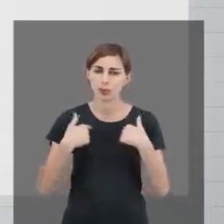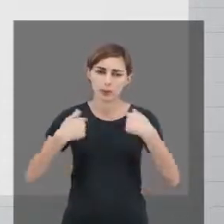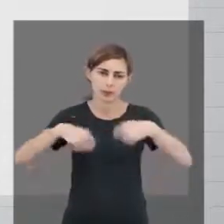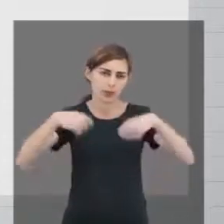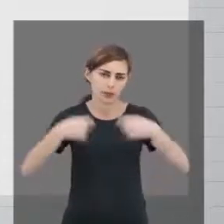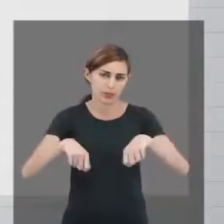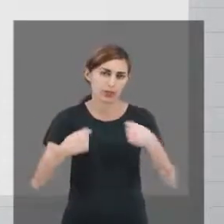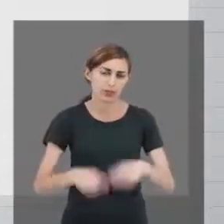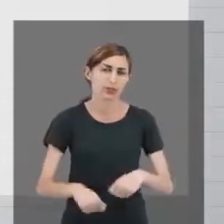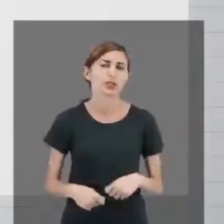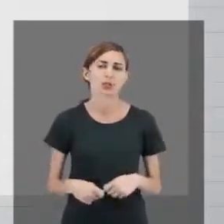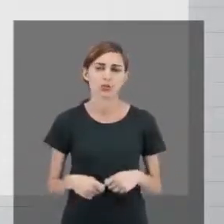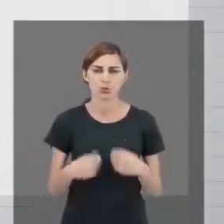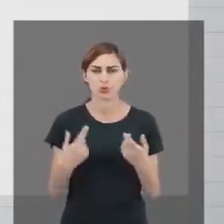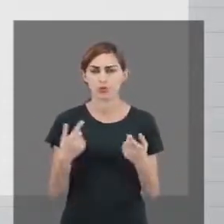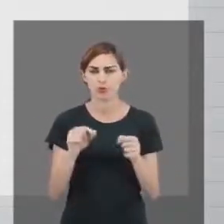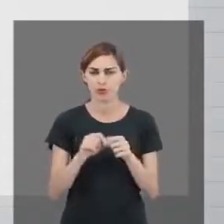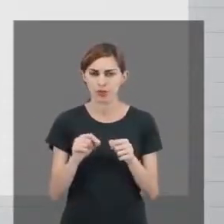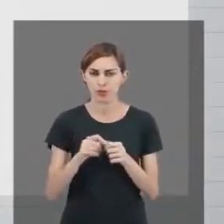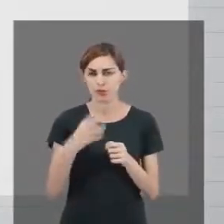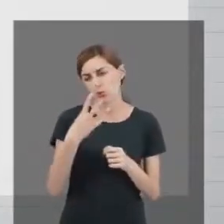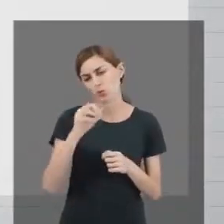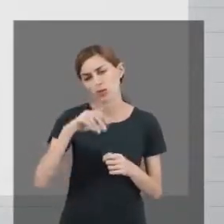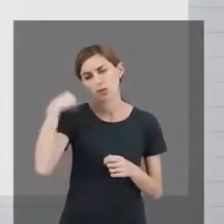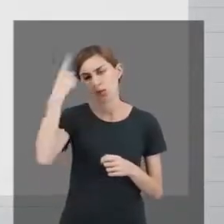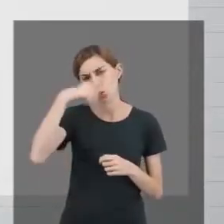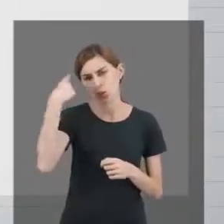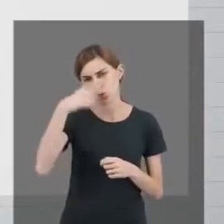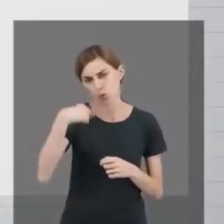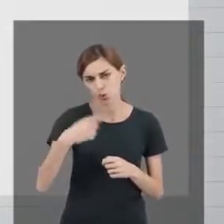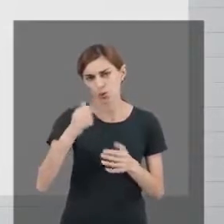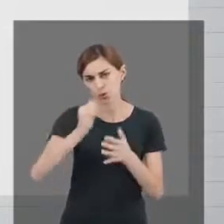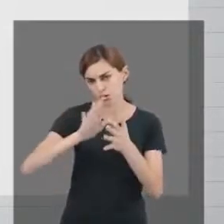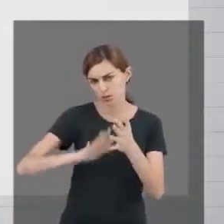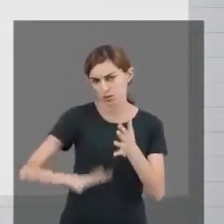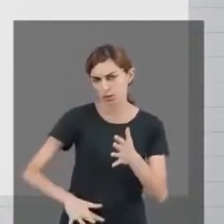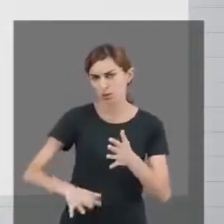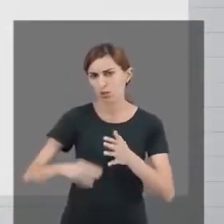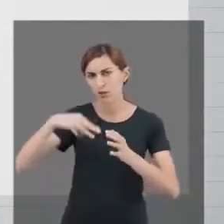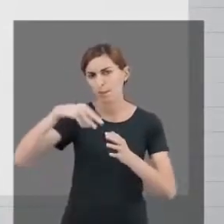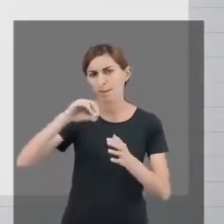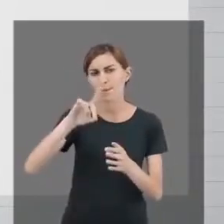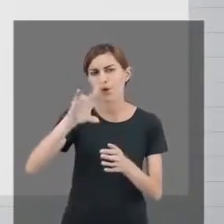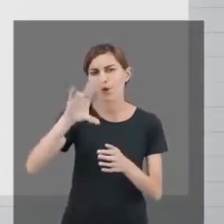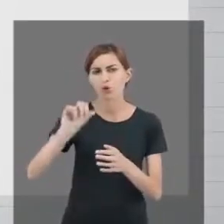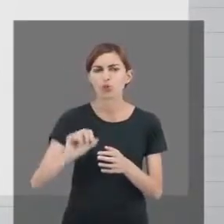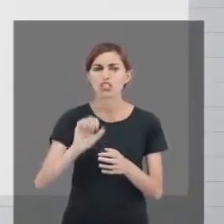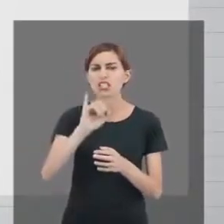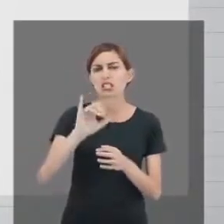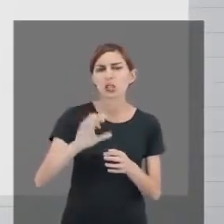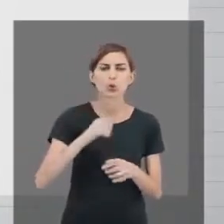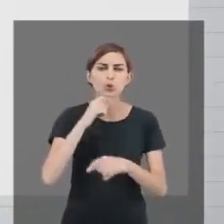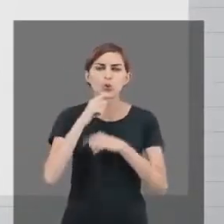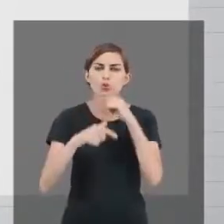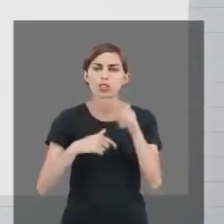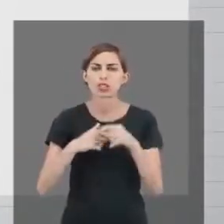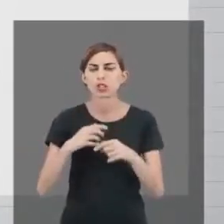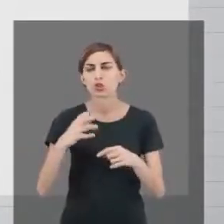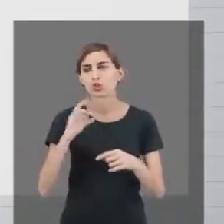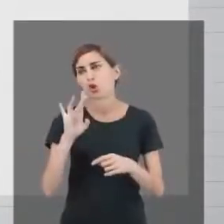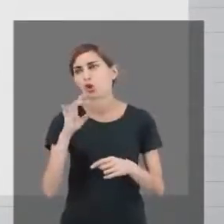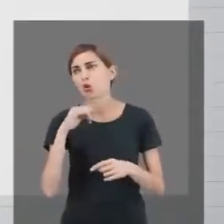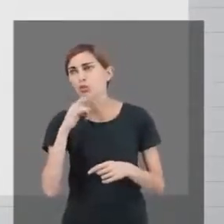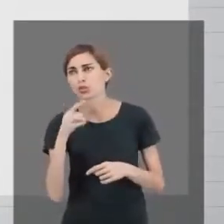preciso necessariamente fazer 40 horas de atividades complementares por módulo, e se em algum módulo eu só conseguir 30,